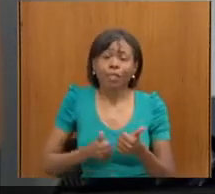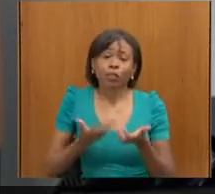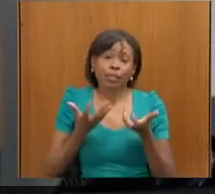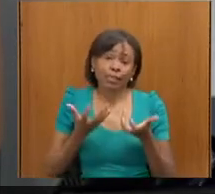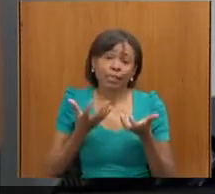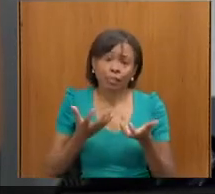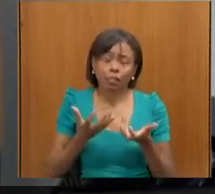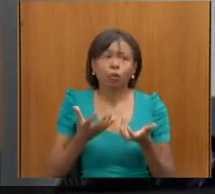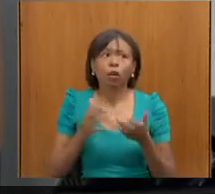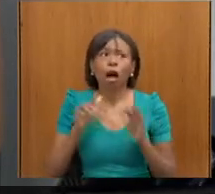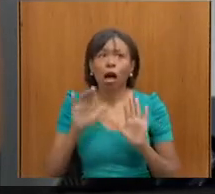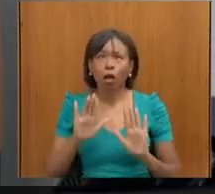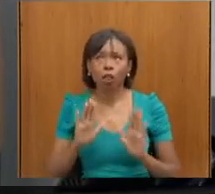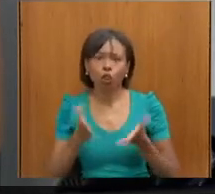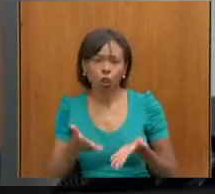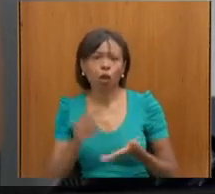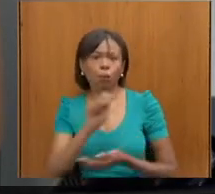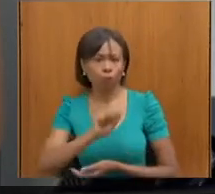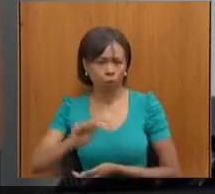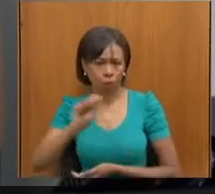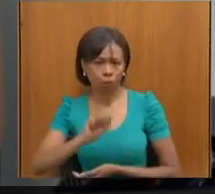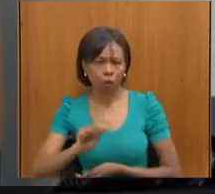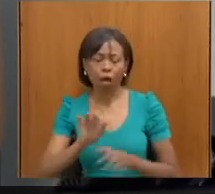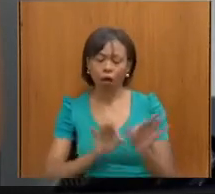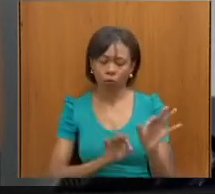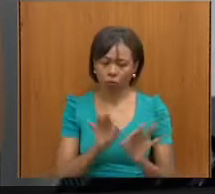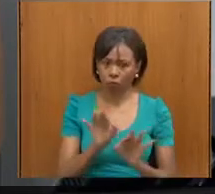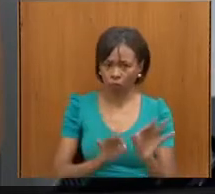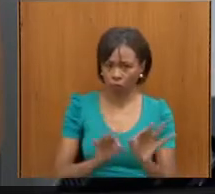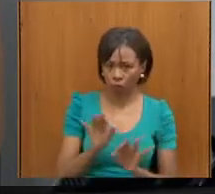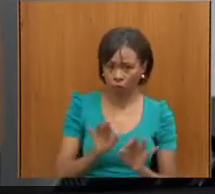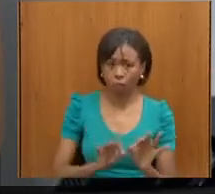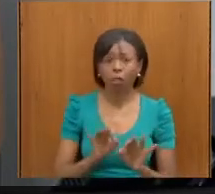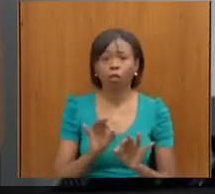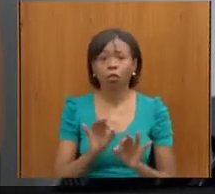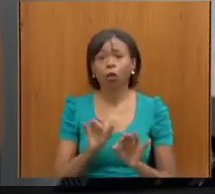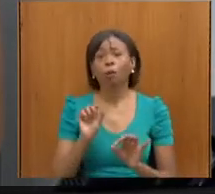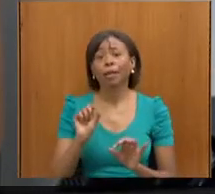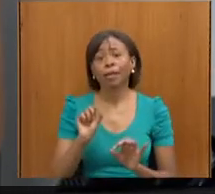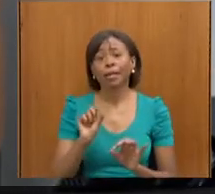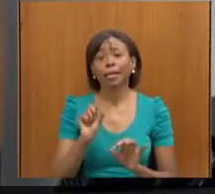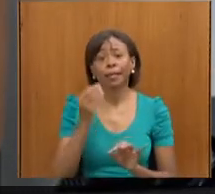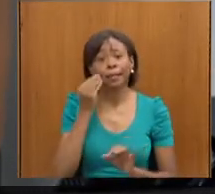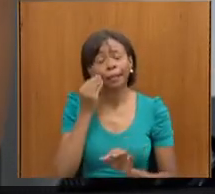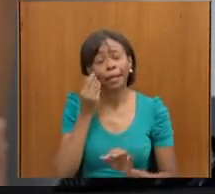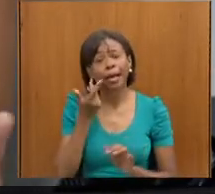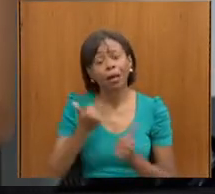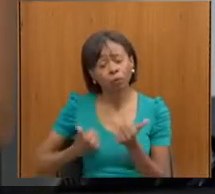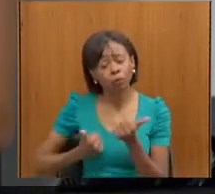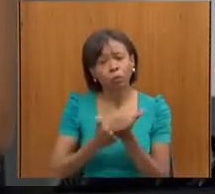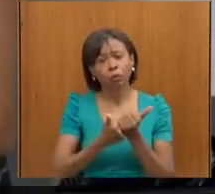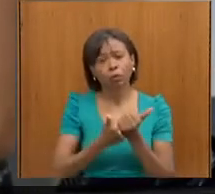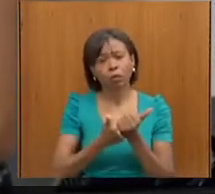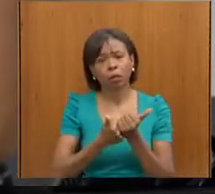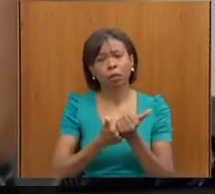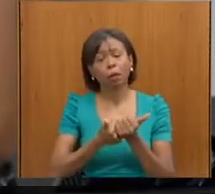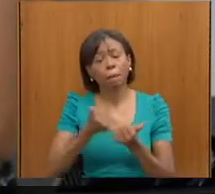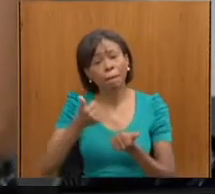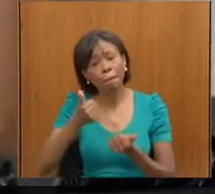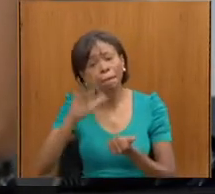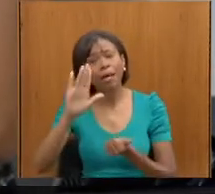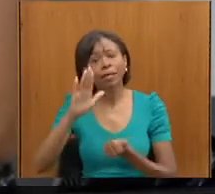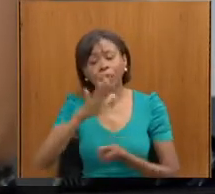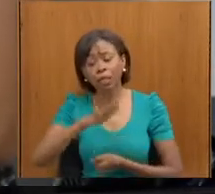associação agora, que a gente vai fazer uns projetos para ver se é apoiado, né, para a gente incluir mais crianças com